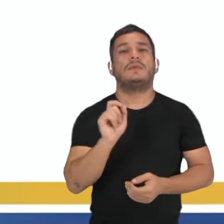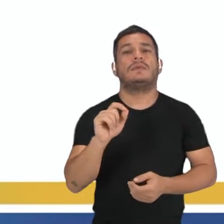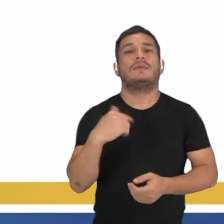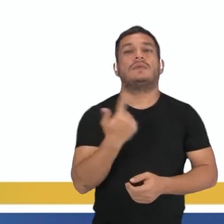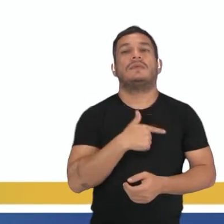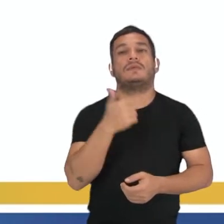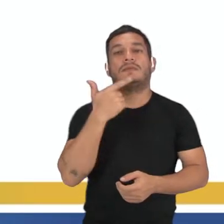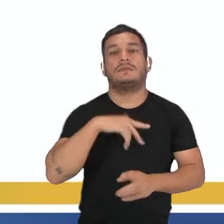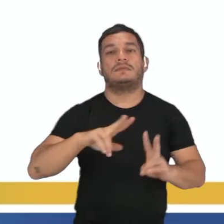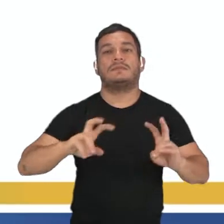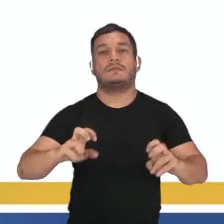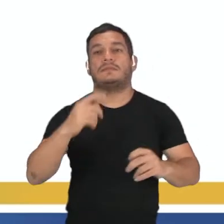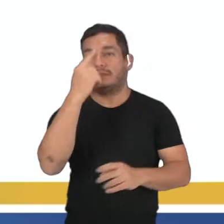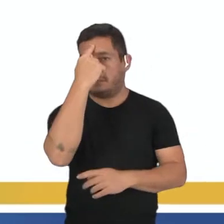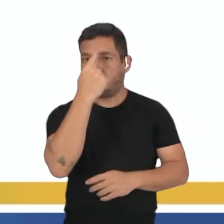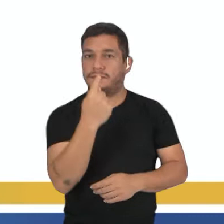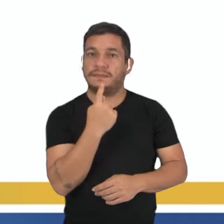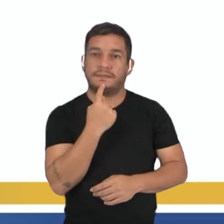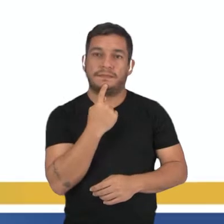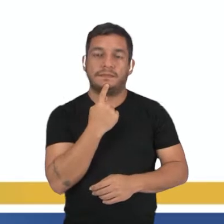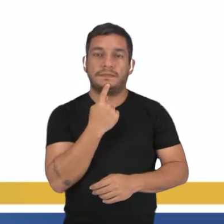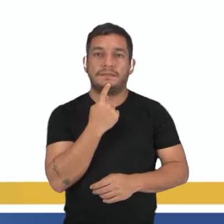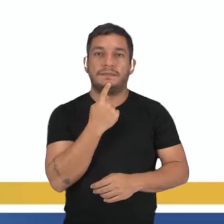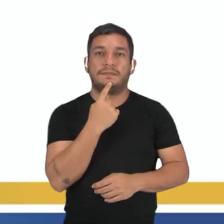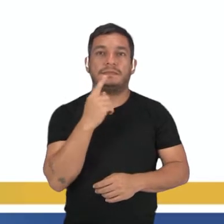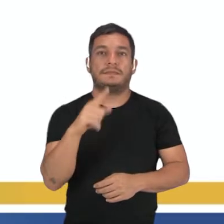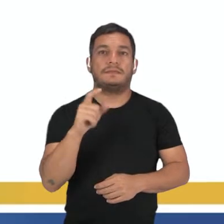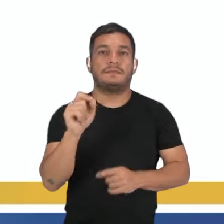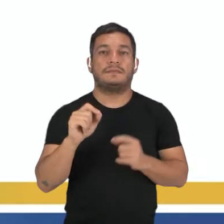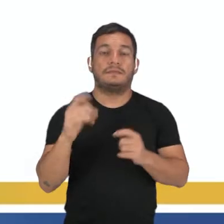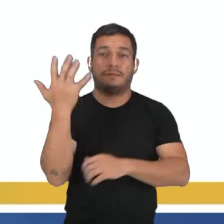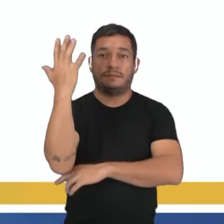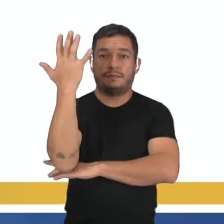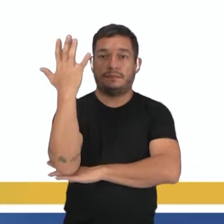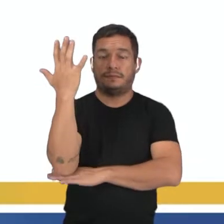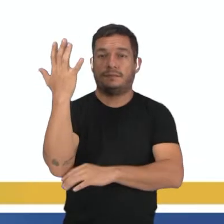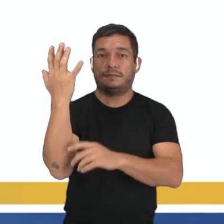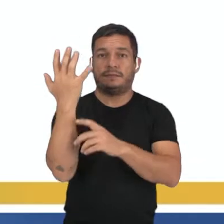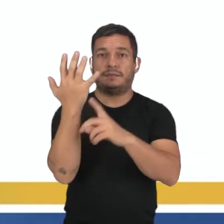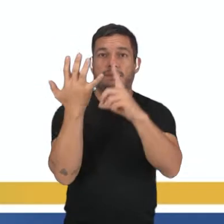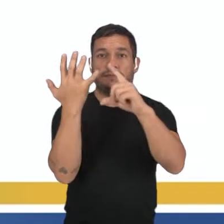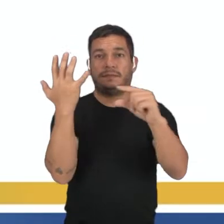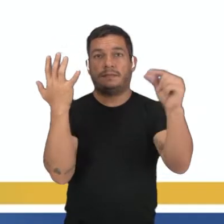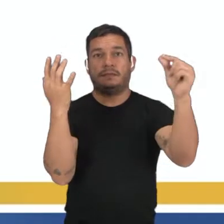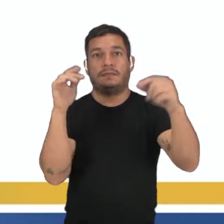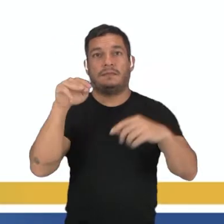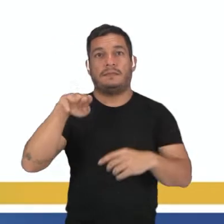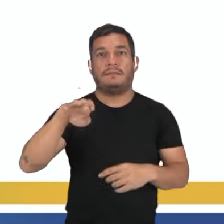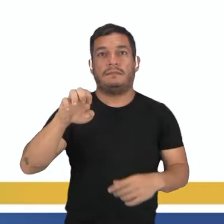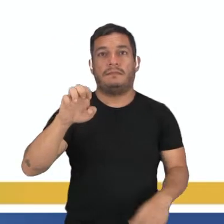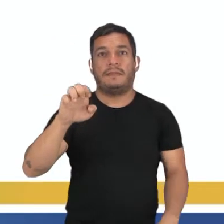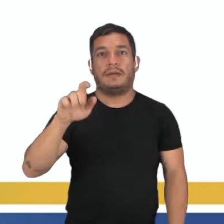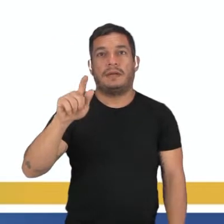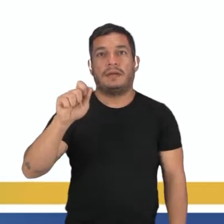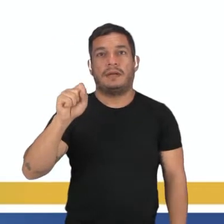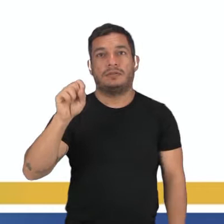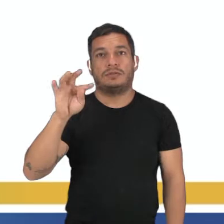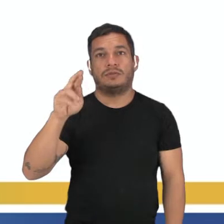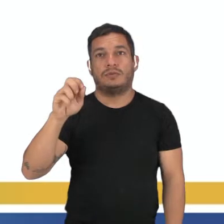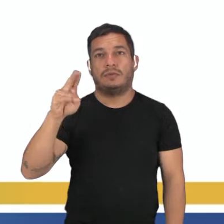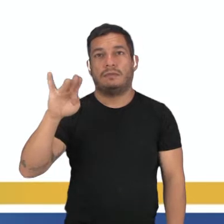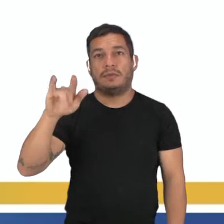gente consegue observar aí nessa imagem? Que no ápice da planta a gente tem a presença do megastrópulo, né, que é o estrópulo